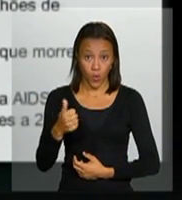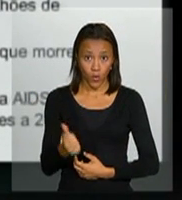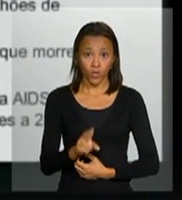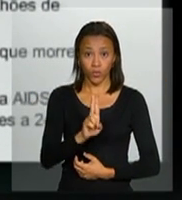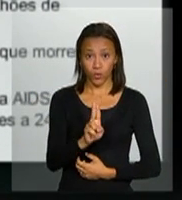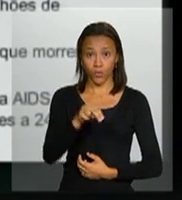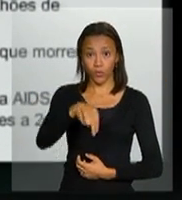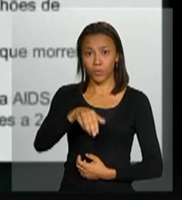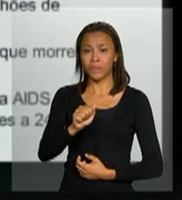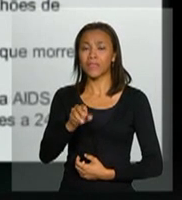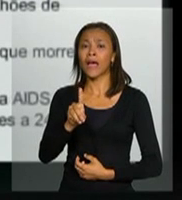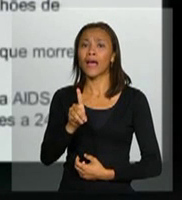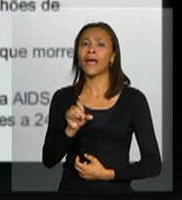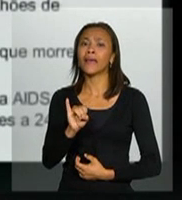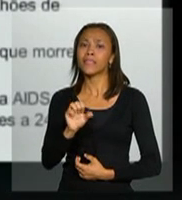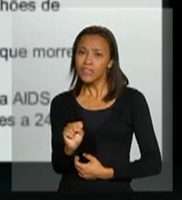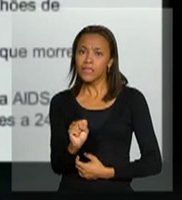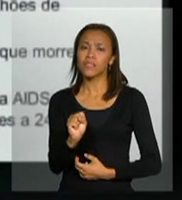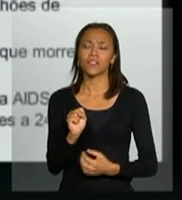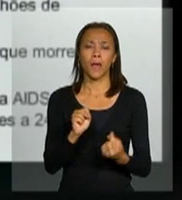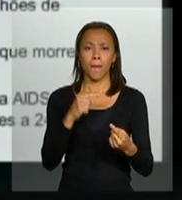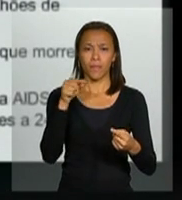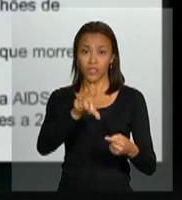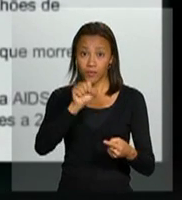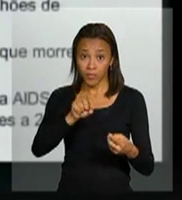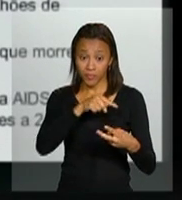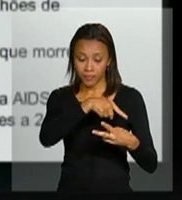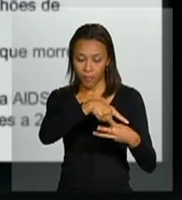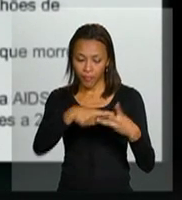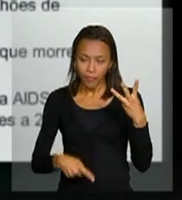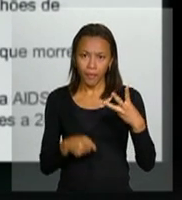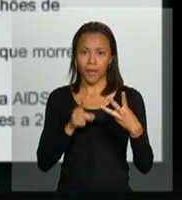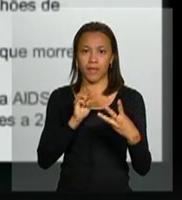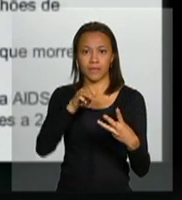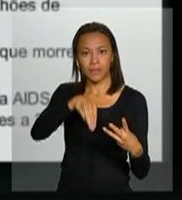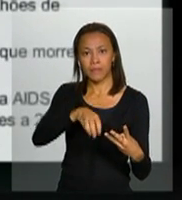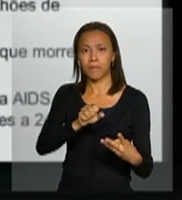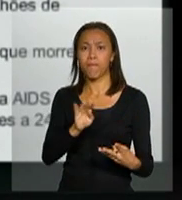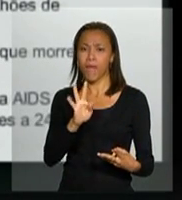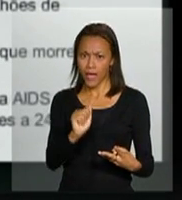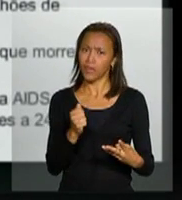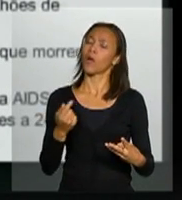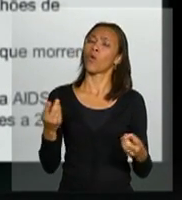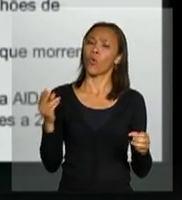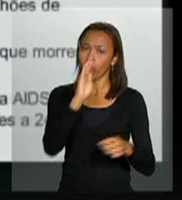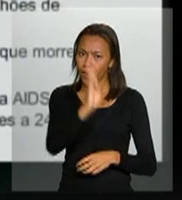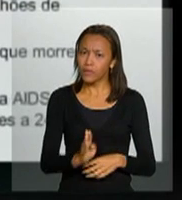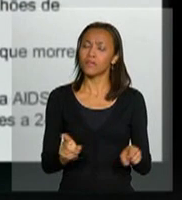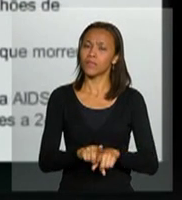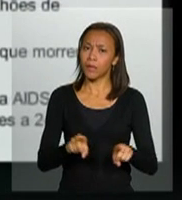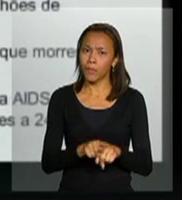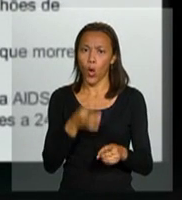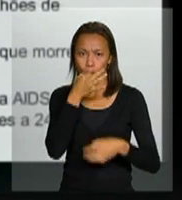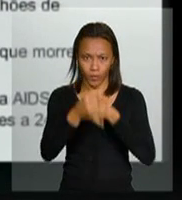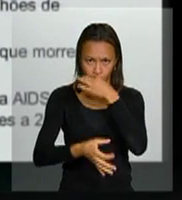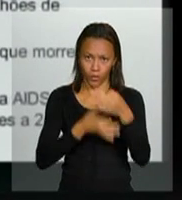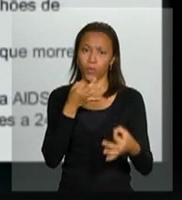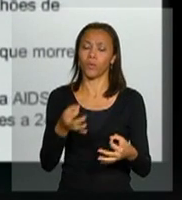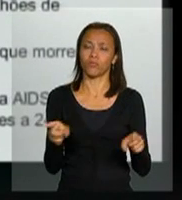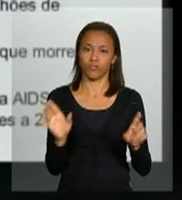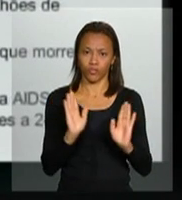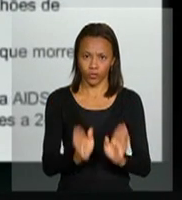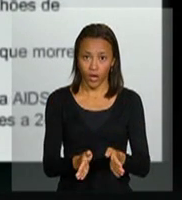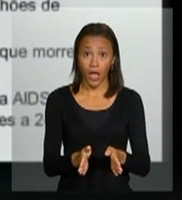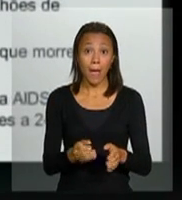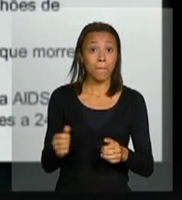dez metas fundamentais consensuadas com os países. O Brasil foi parte desse processo de 2011, trouxe sua contribuição. A